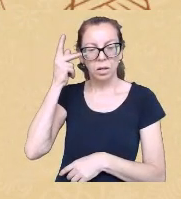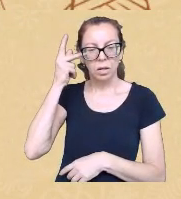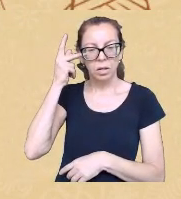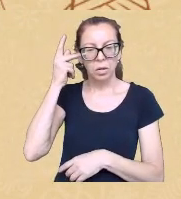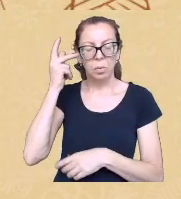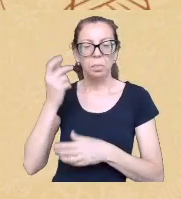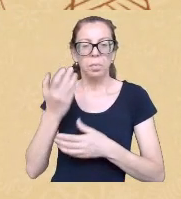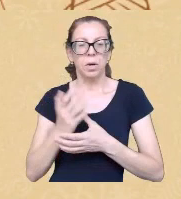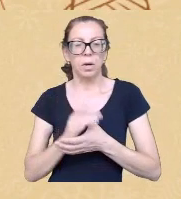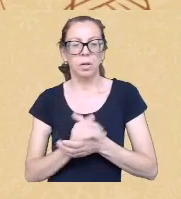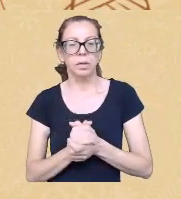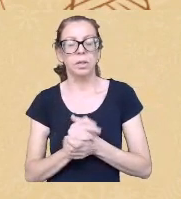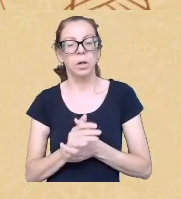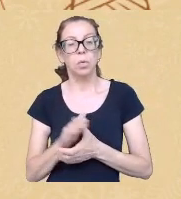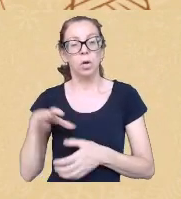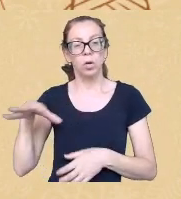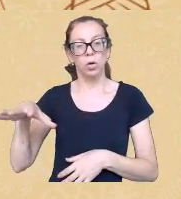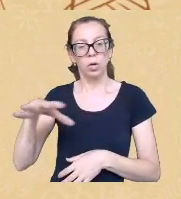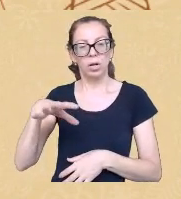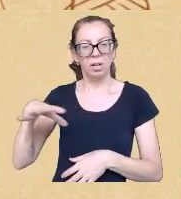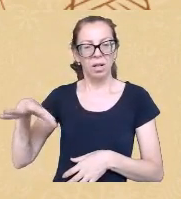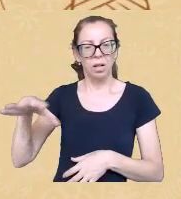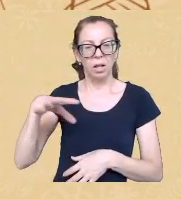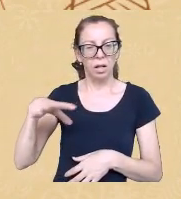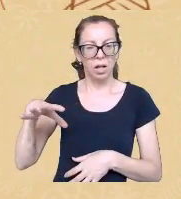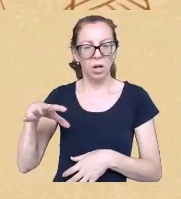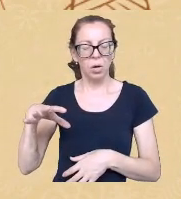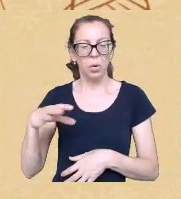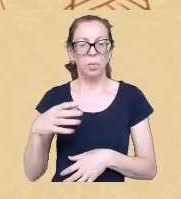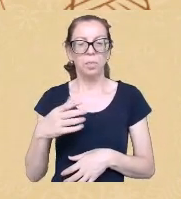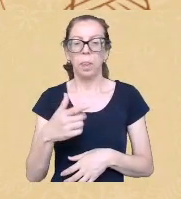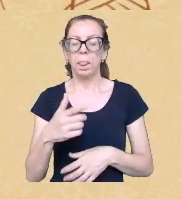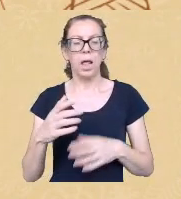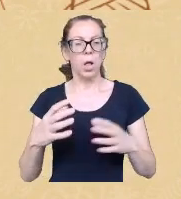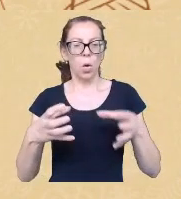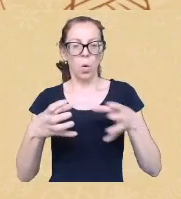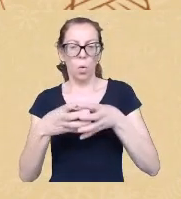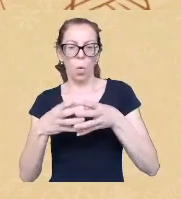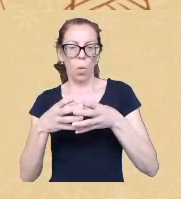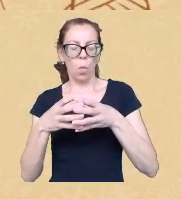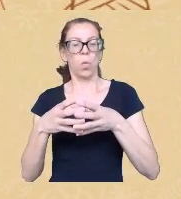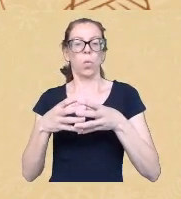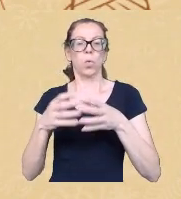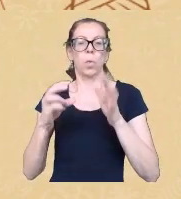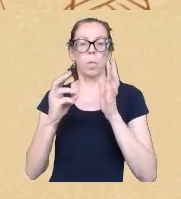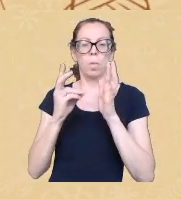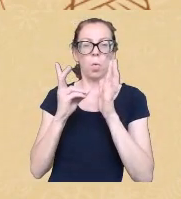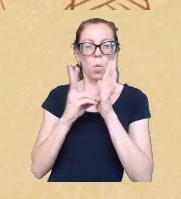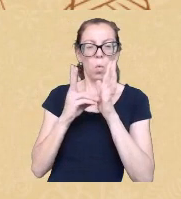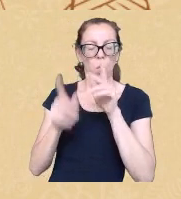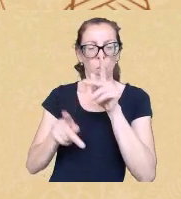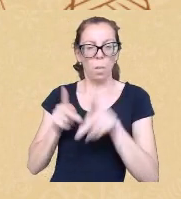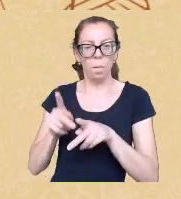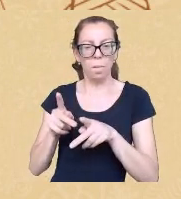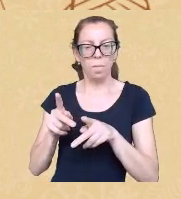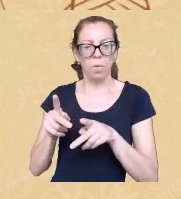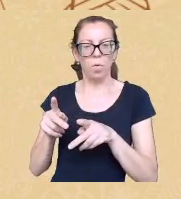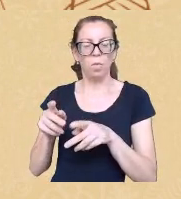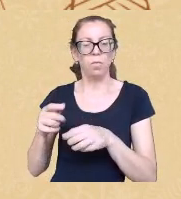territórios que não é aldeia ou cidade mas é aldeia na cidade né do quanto que há várias nuances aí que precisam ser